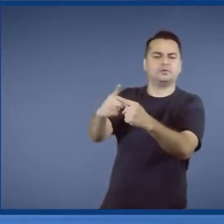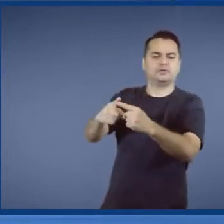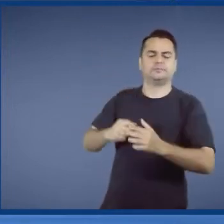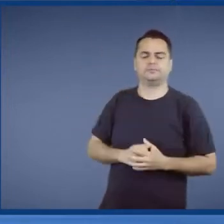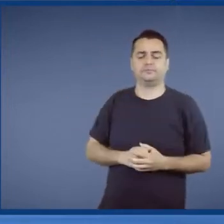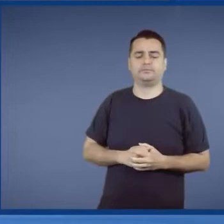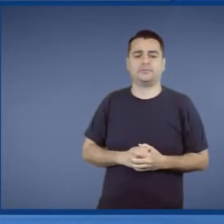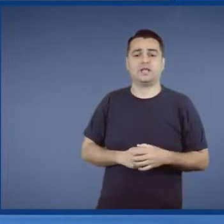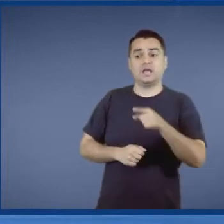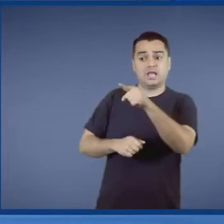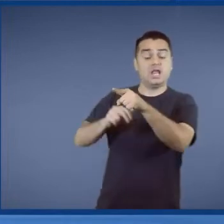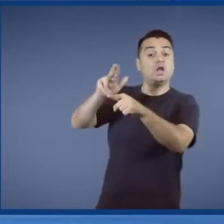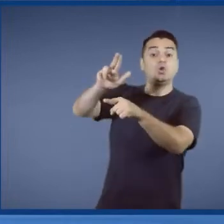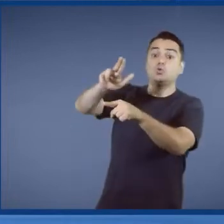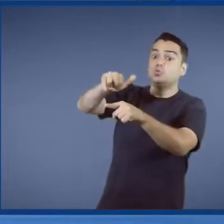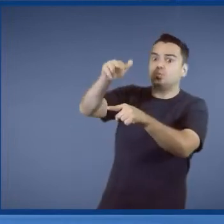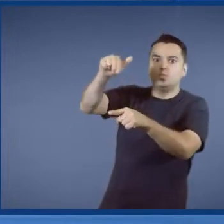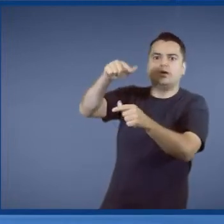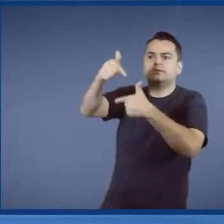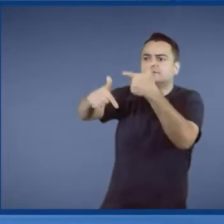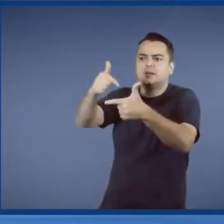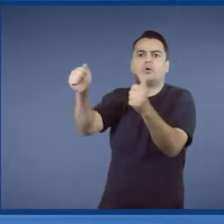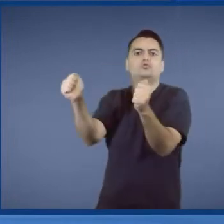Eu nunca trabalhei com gente tão boa na minha vida.